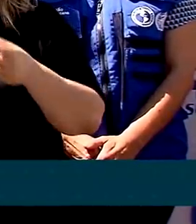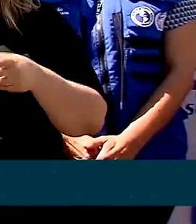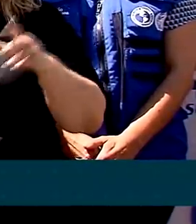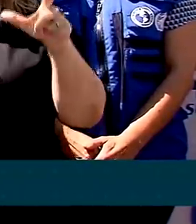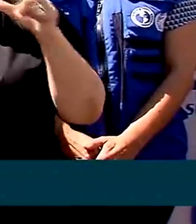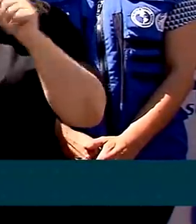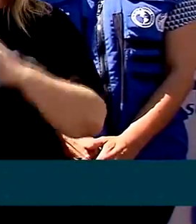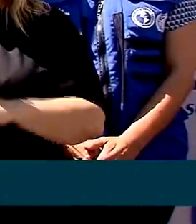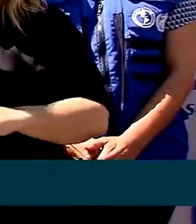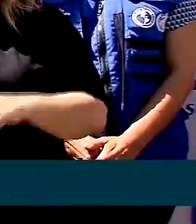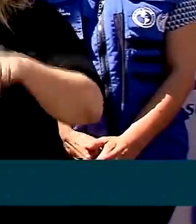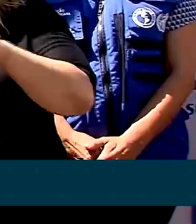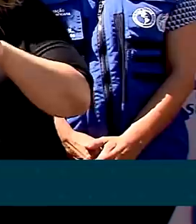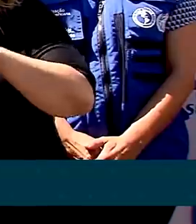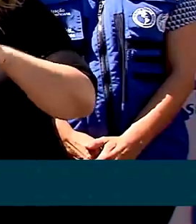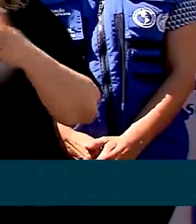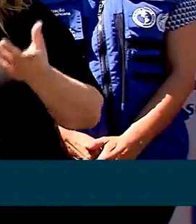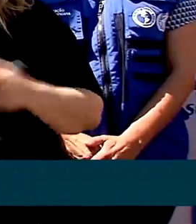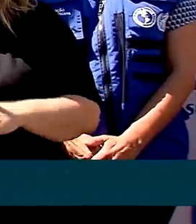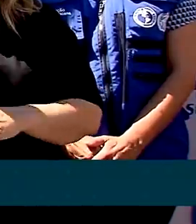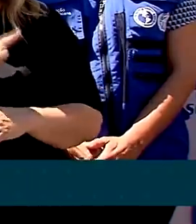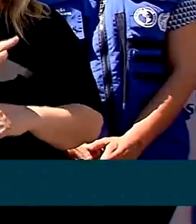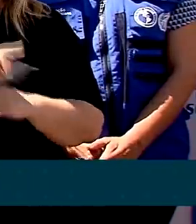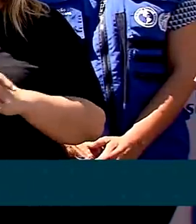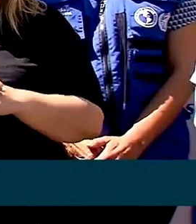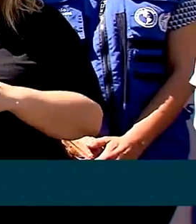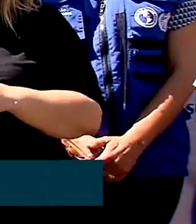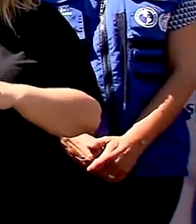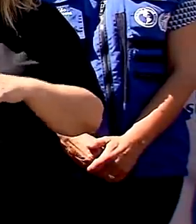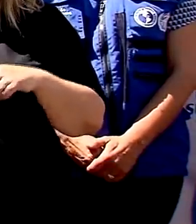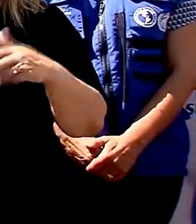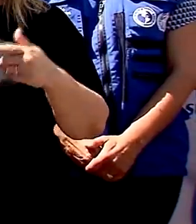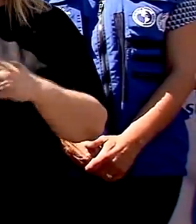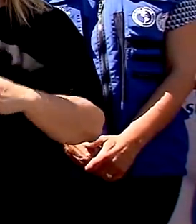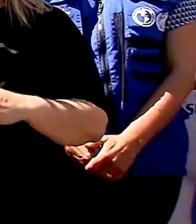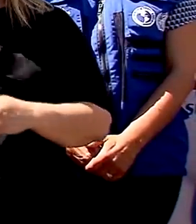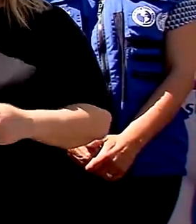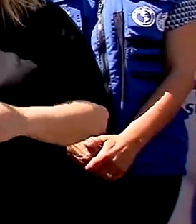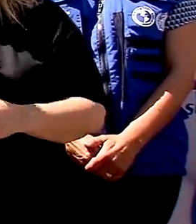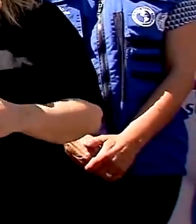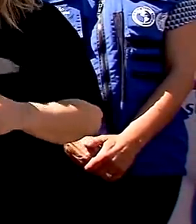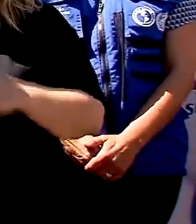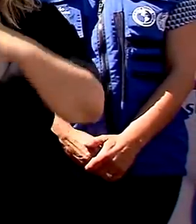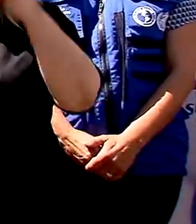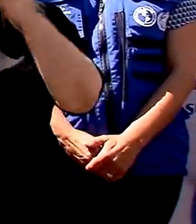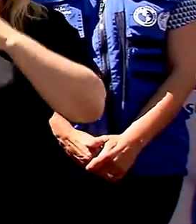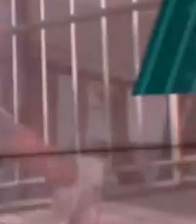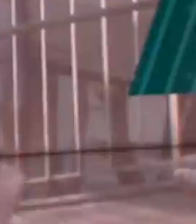fruto do sucesso das medidas sanitárias que têm sido colocadas em prática.